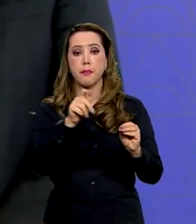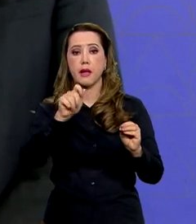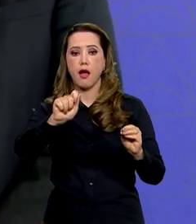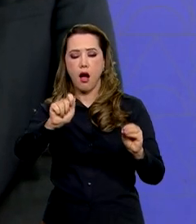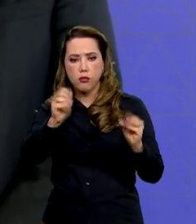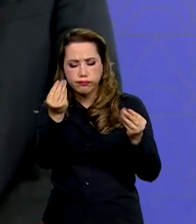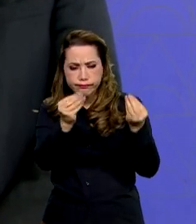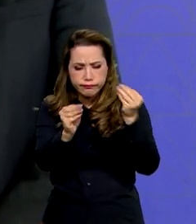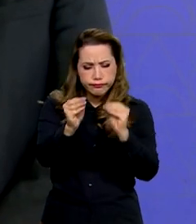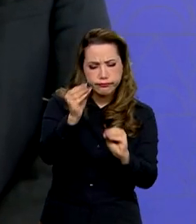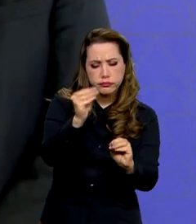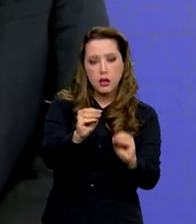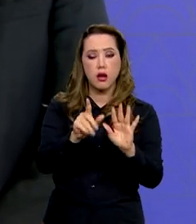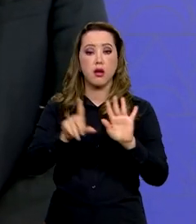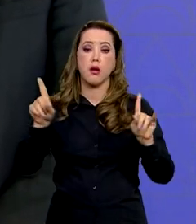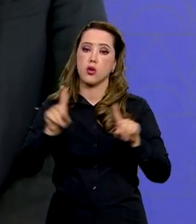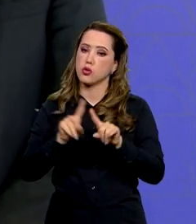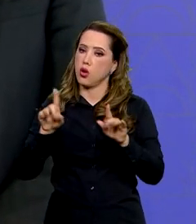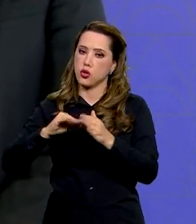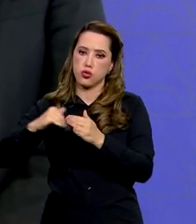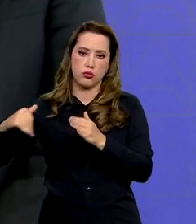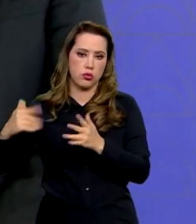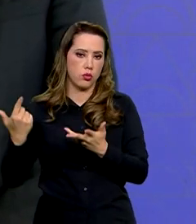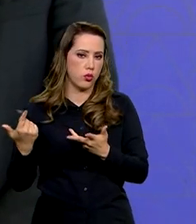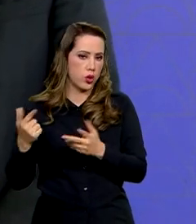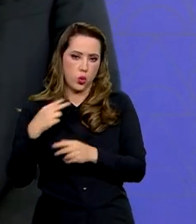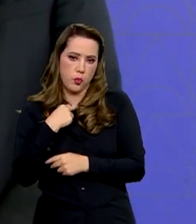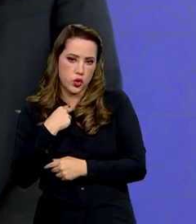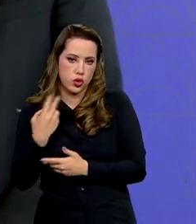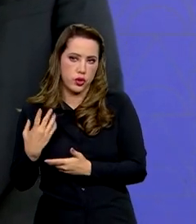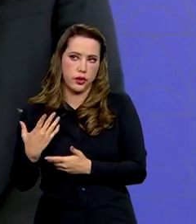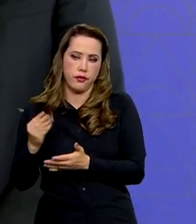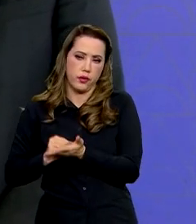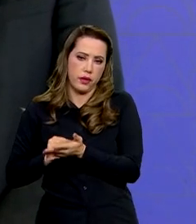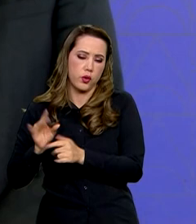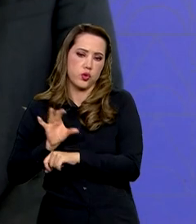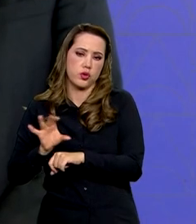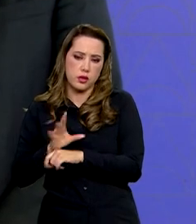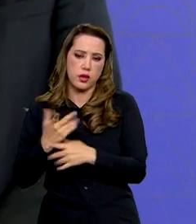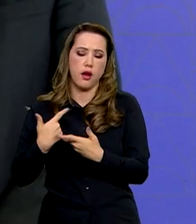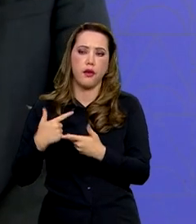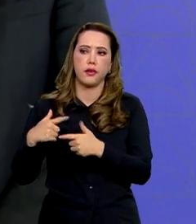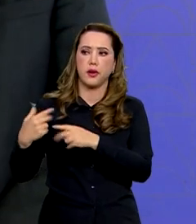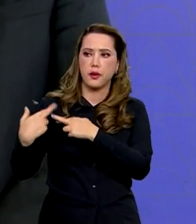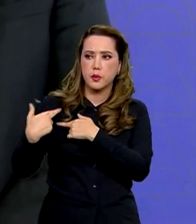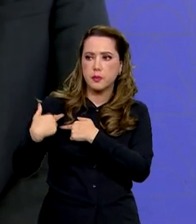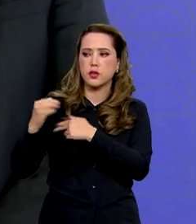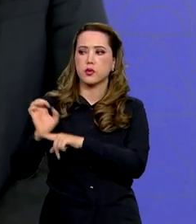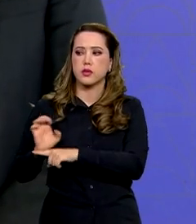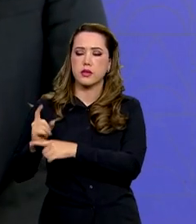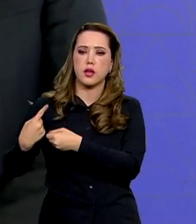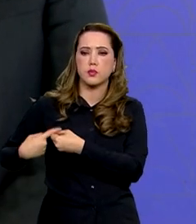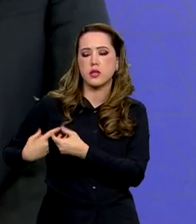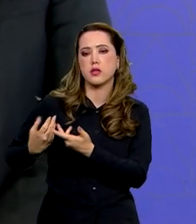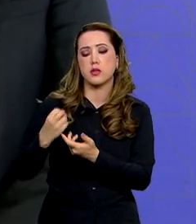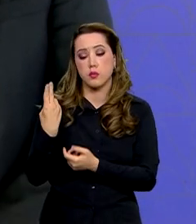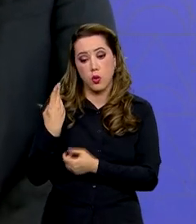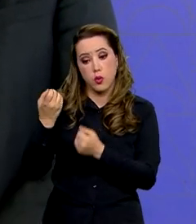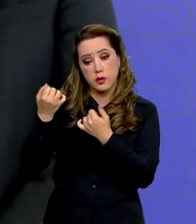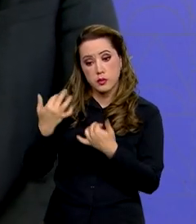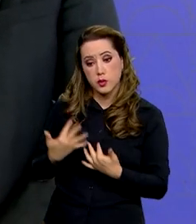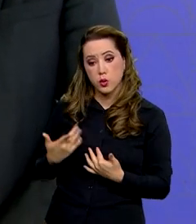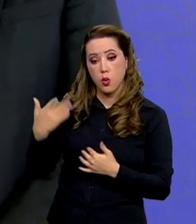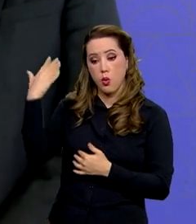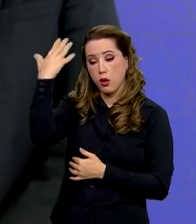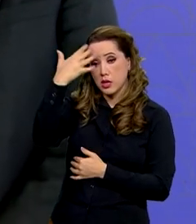à exceção do que era inconstitucional, o que era de competência de Estado, de competências municipais ou, como o ministro Márcio Macedo